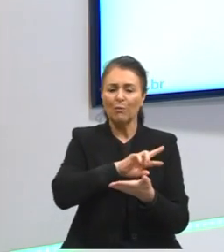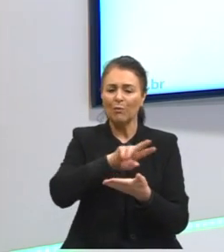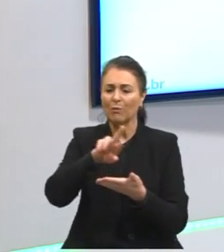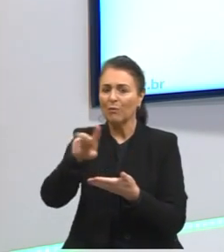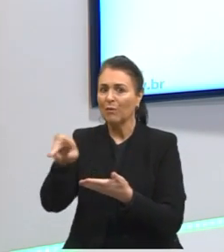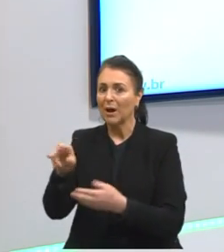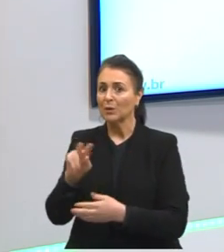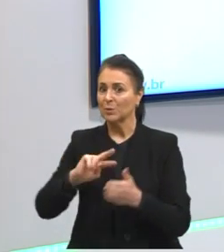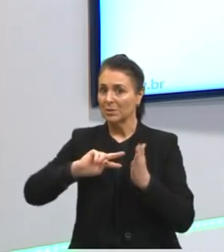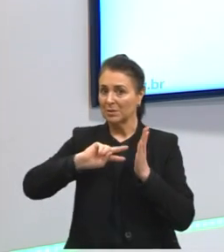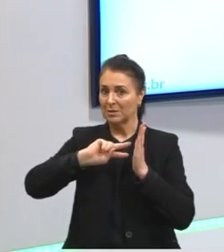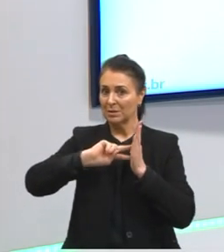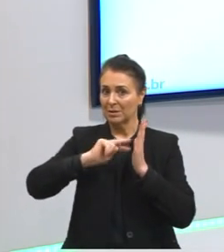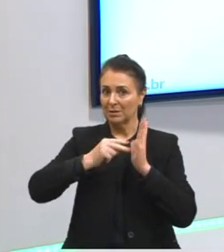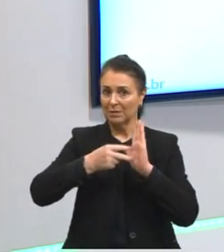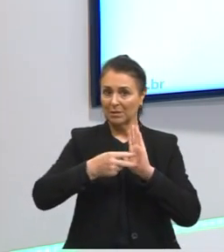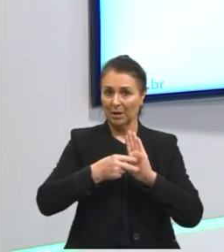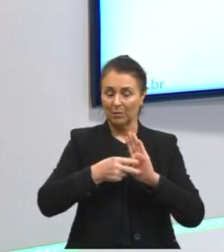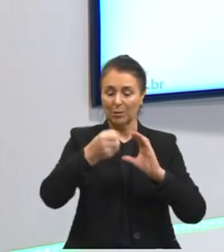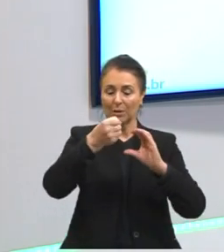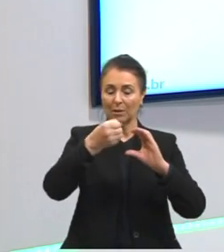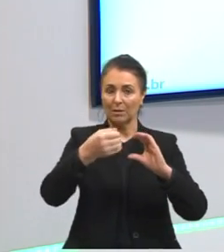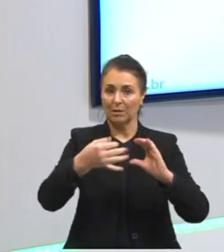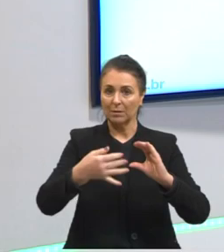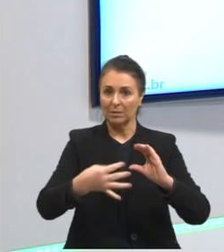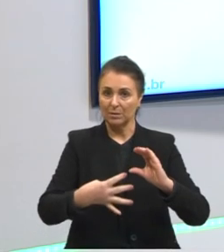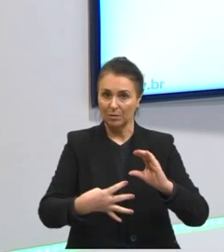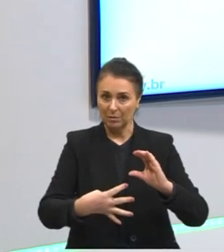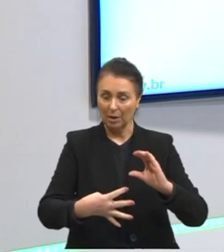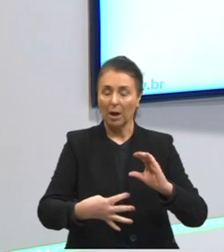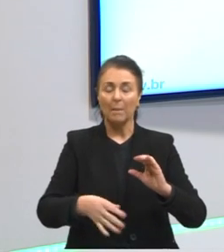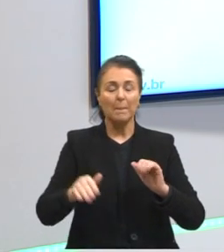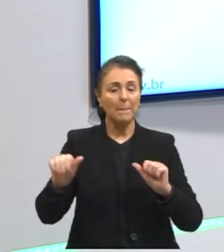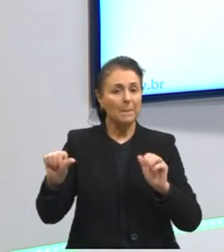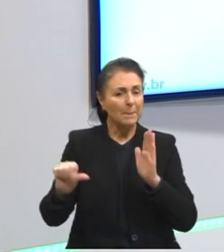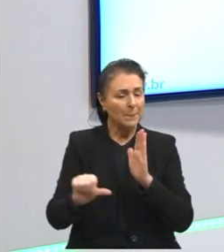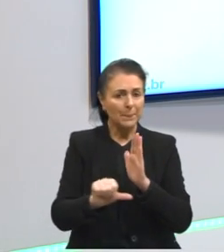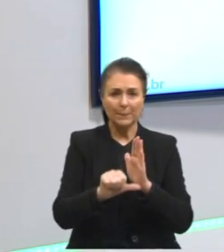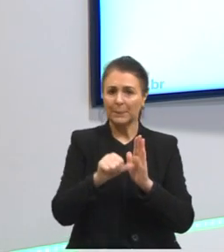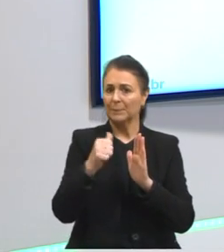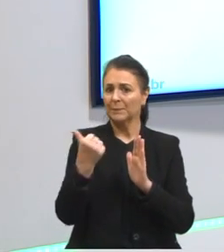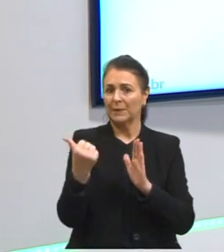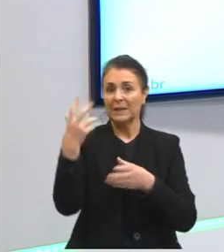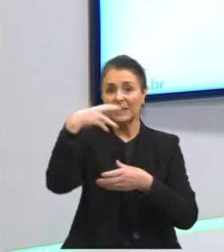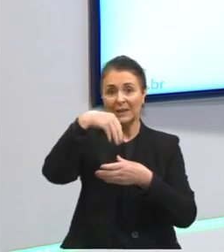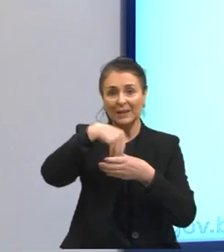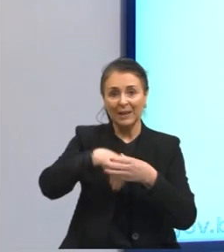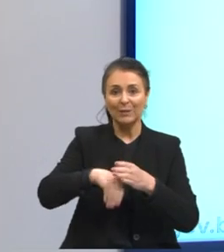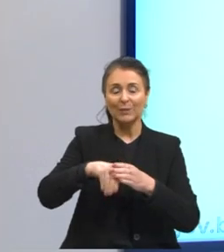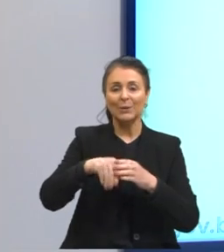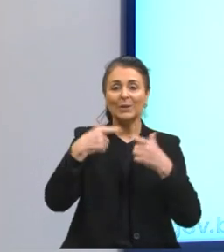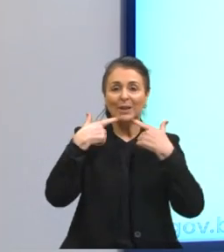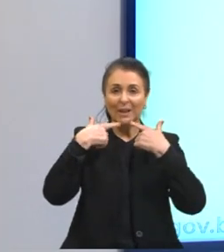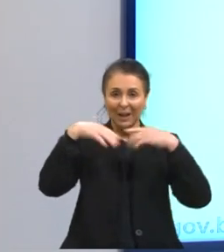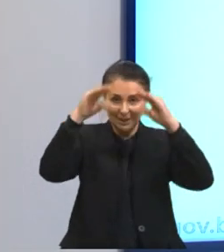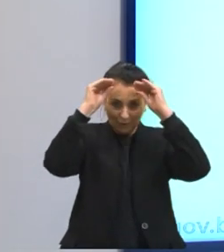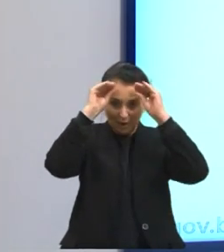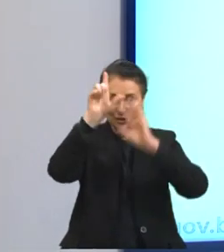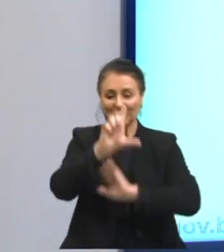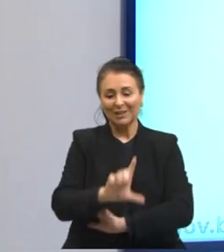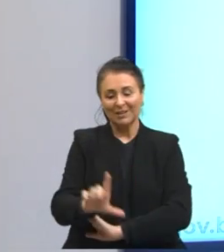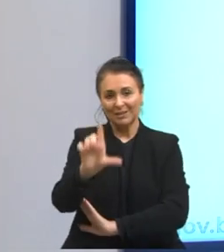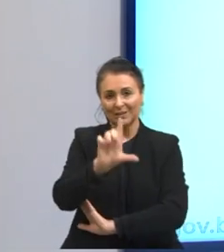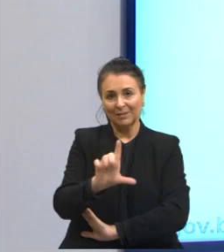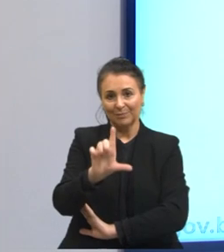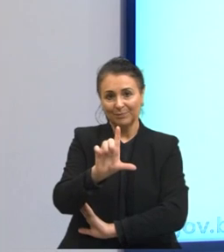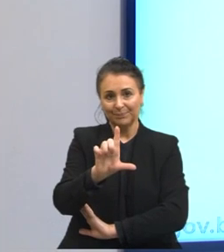palavras, que é característica primordial dentro da linguagem literária.